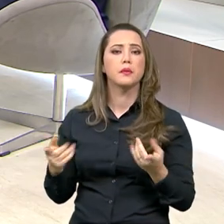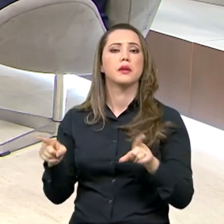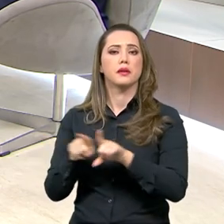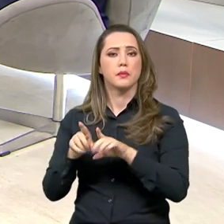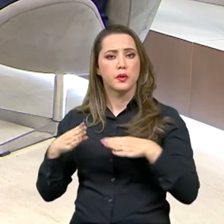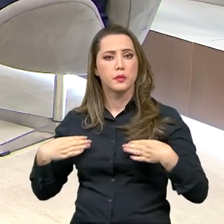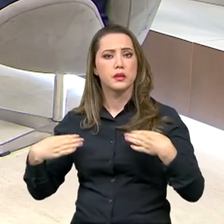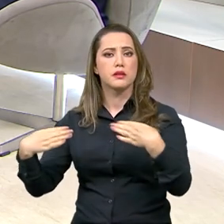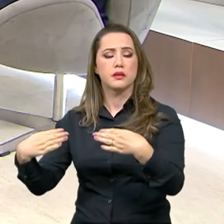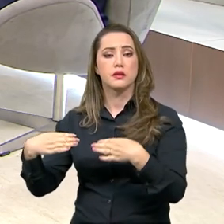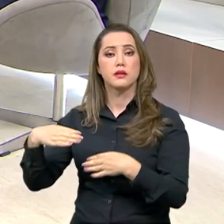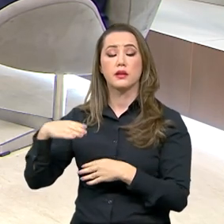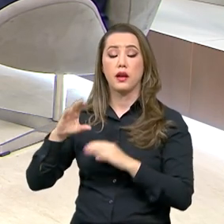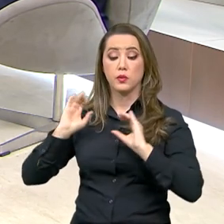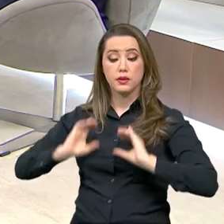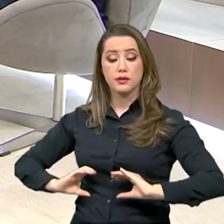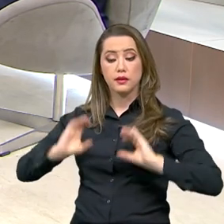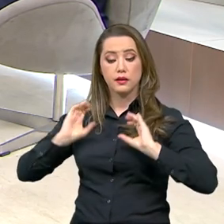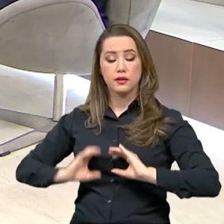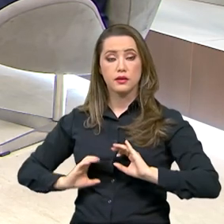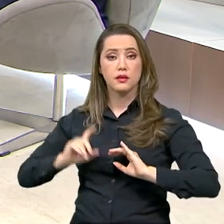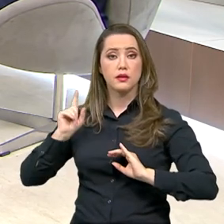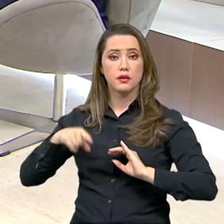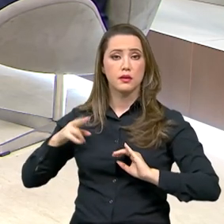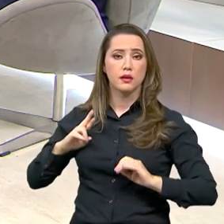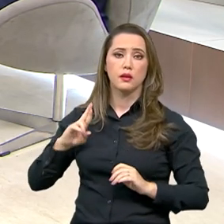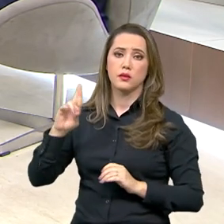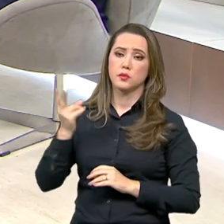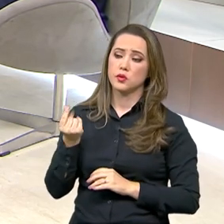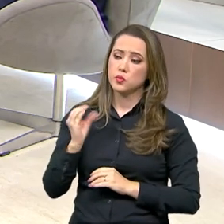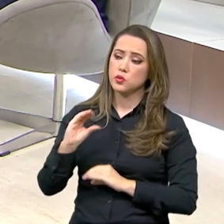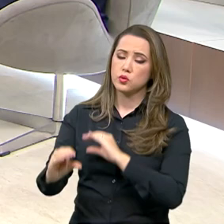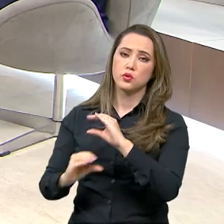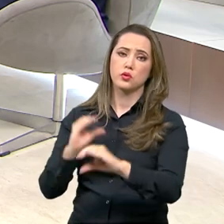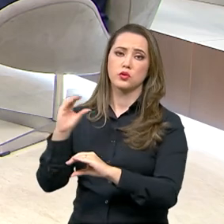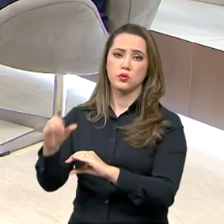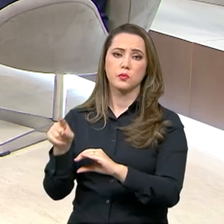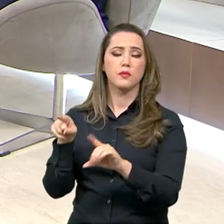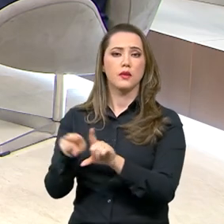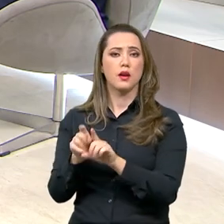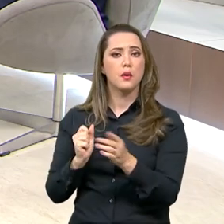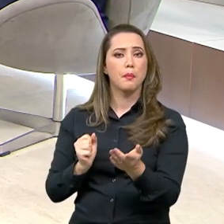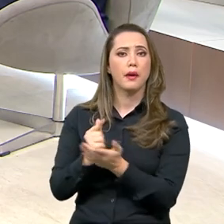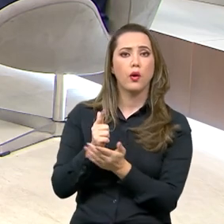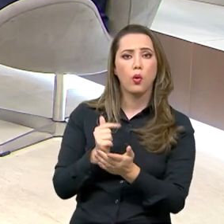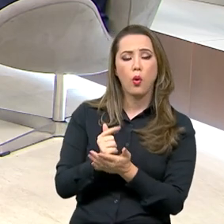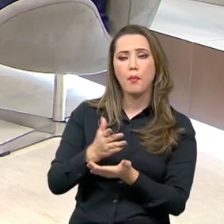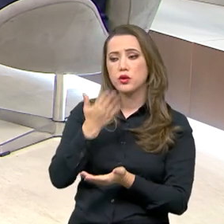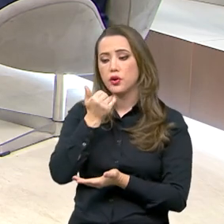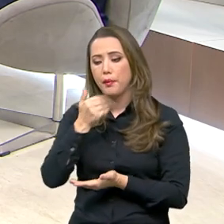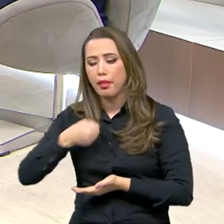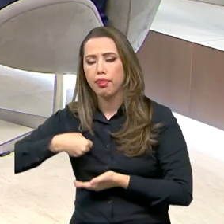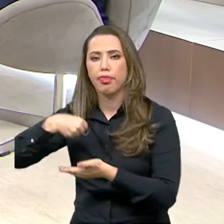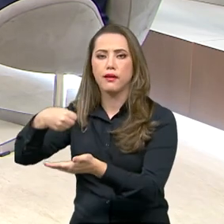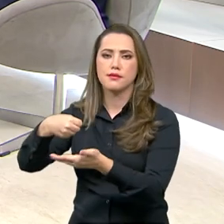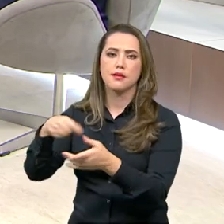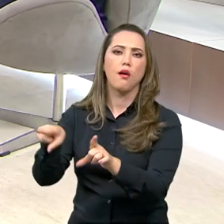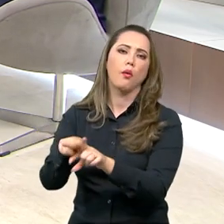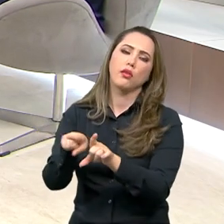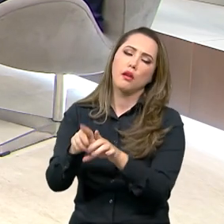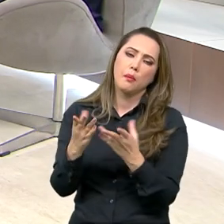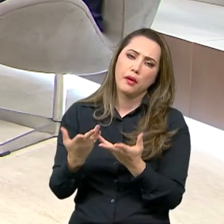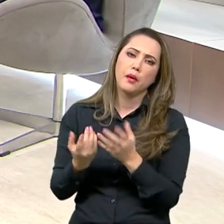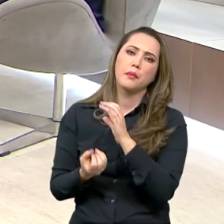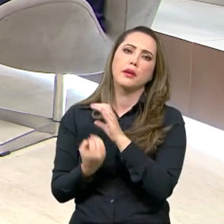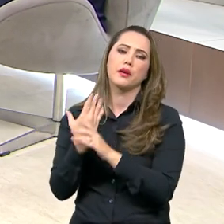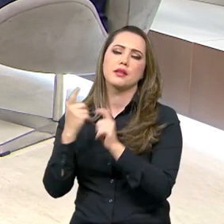também, por exemplo, que é responsável por repassar recursos tanto para compra de cestas básicas, alimentação, como para